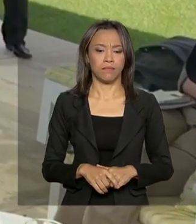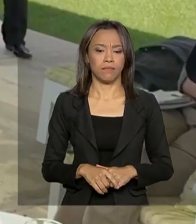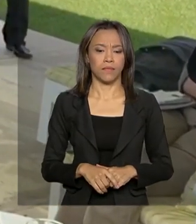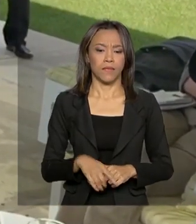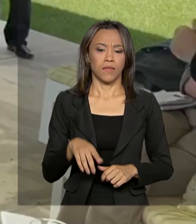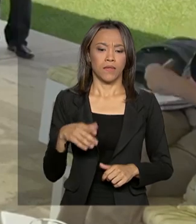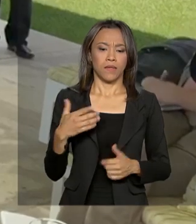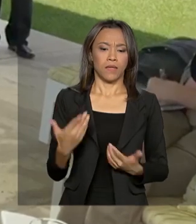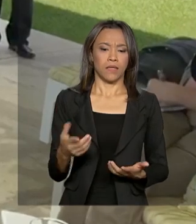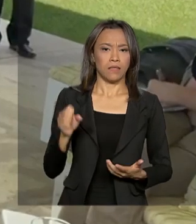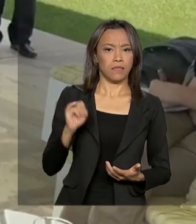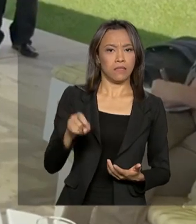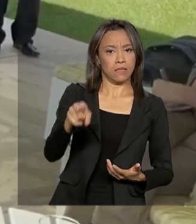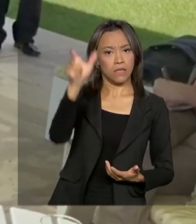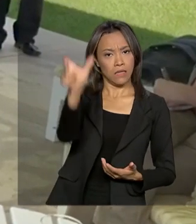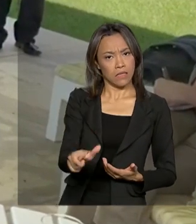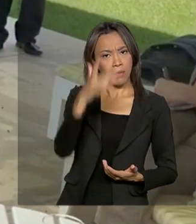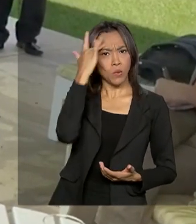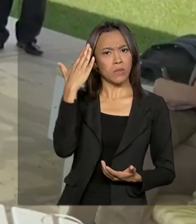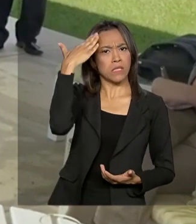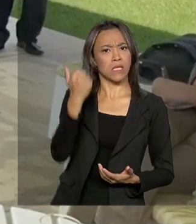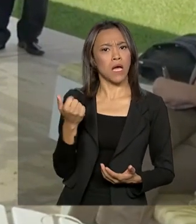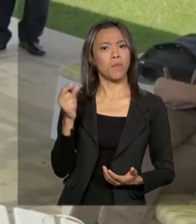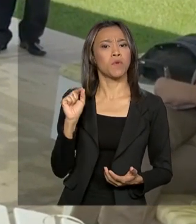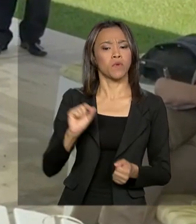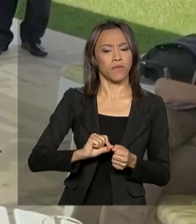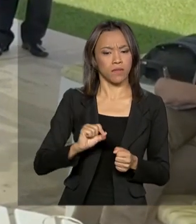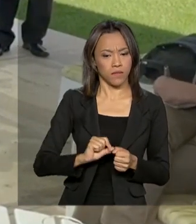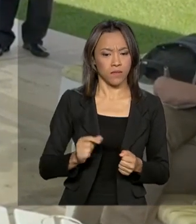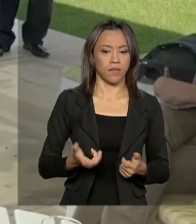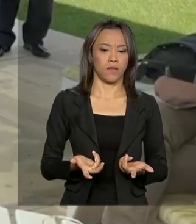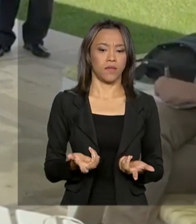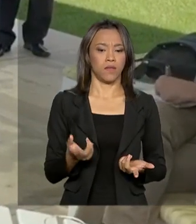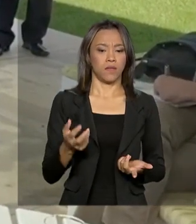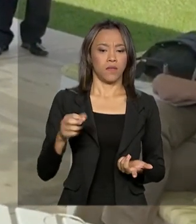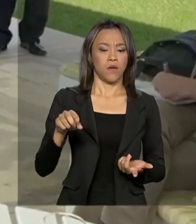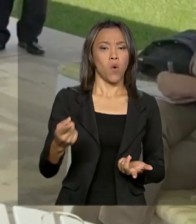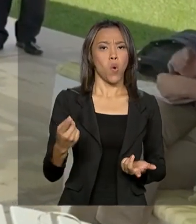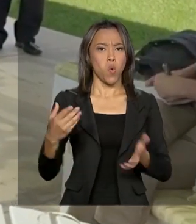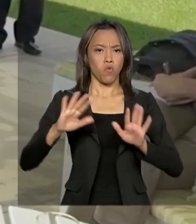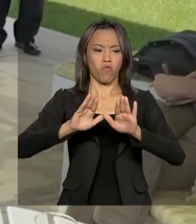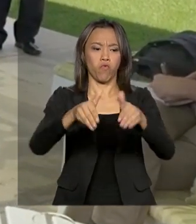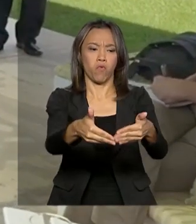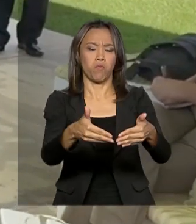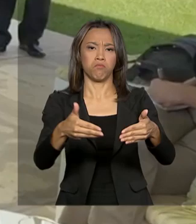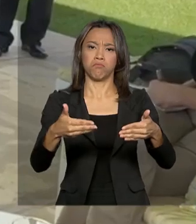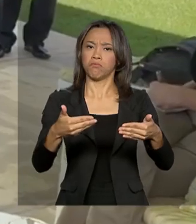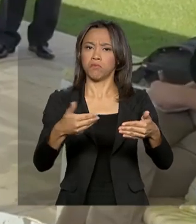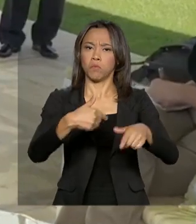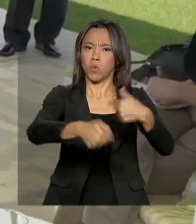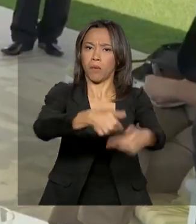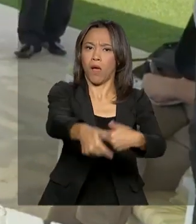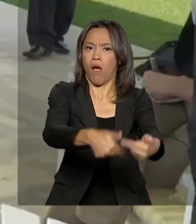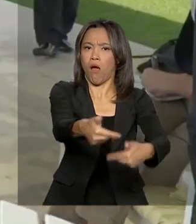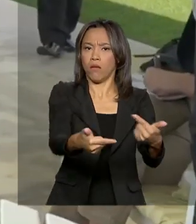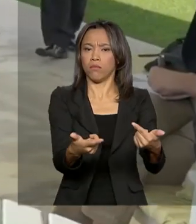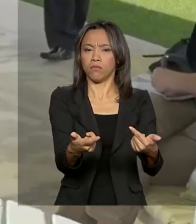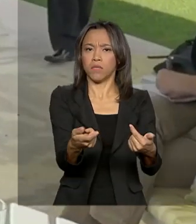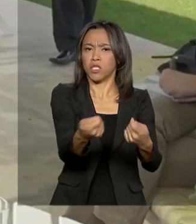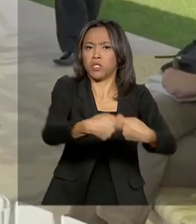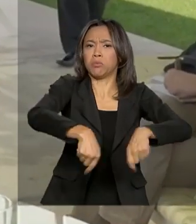o esse cara sabe fazer? A não ser uma atividade específica ali que não exige